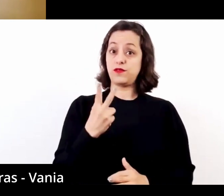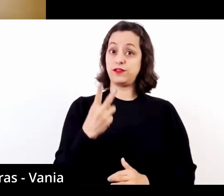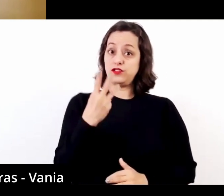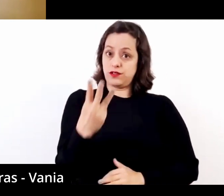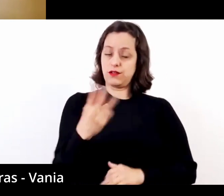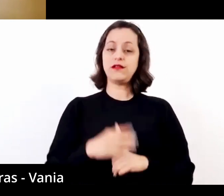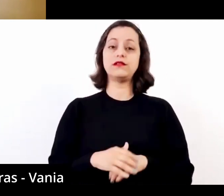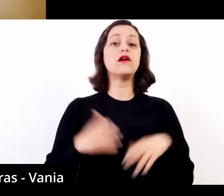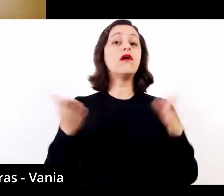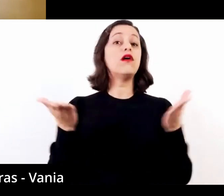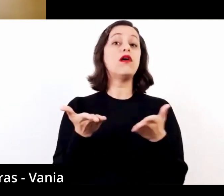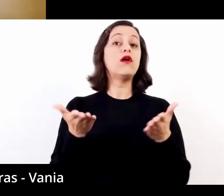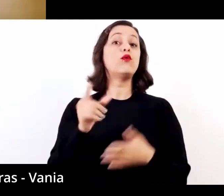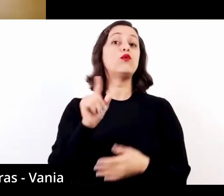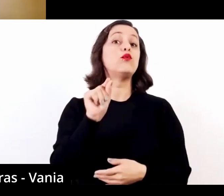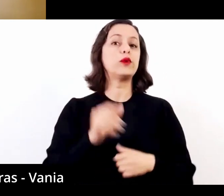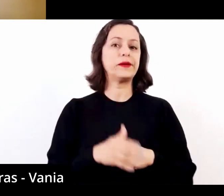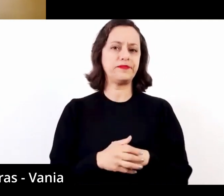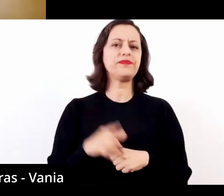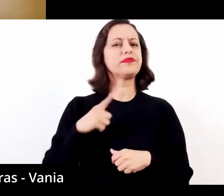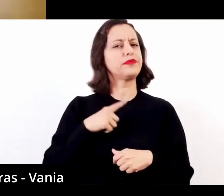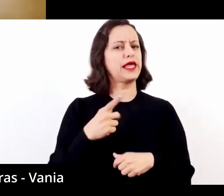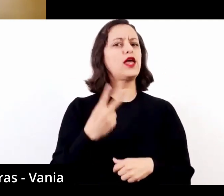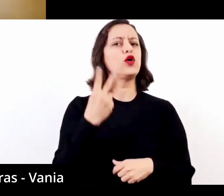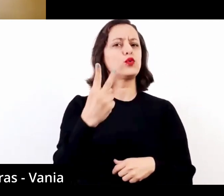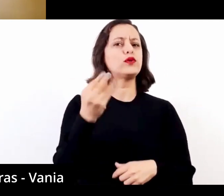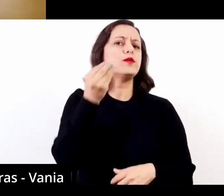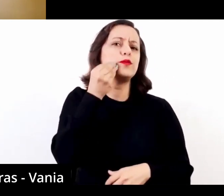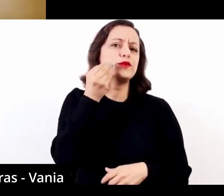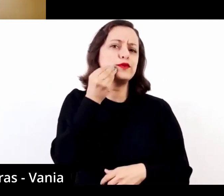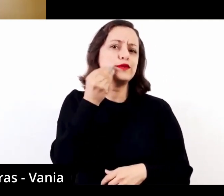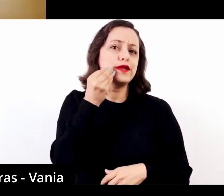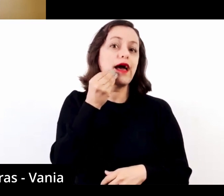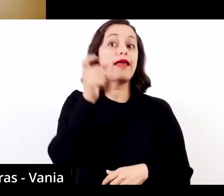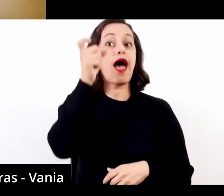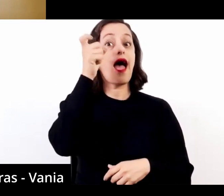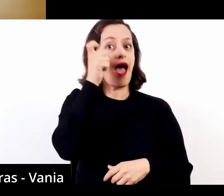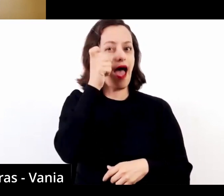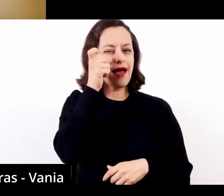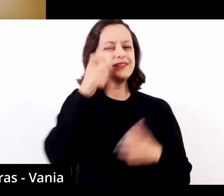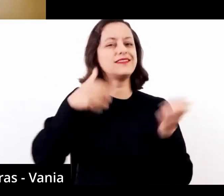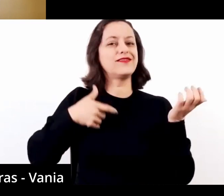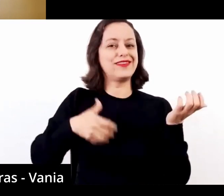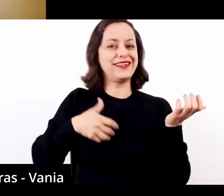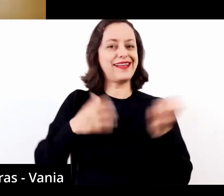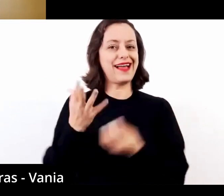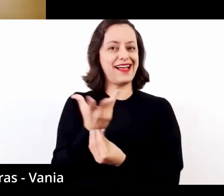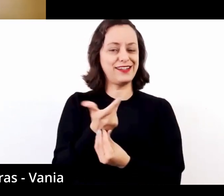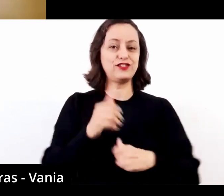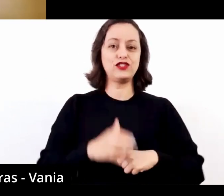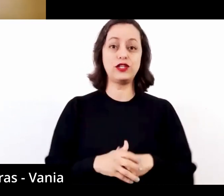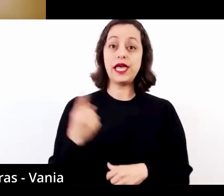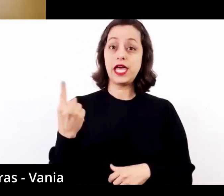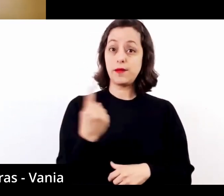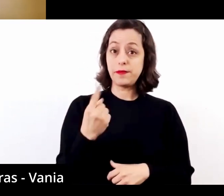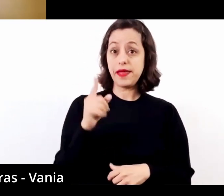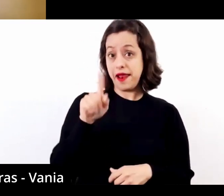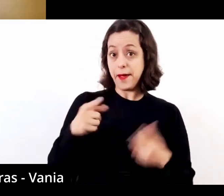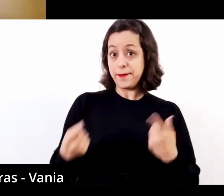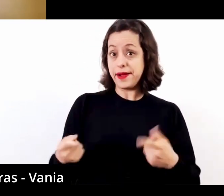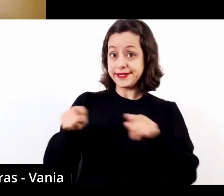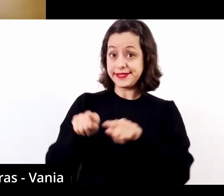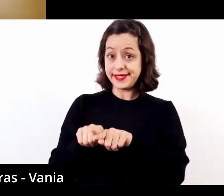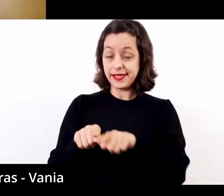neste caso, teremos duas oportunidades para assistir a esse artista. A primeira delas é uma